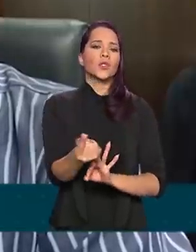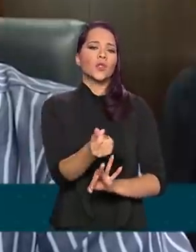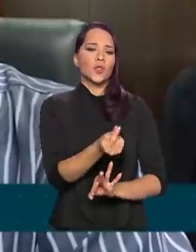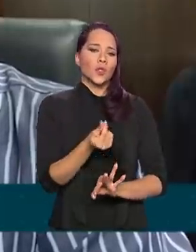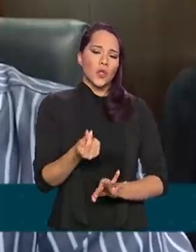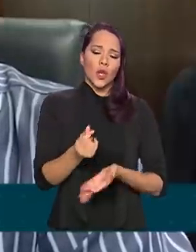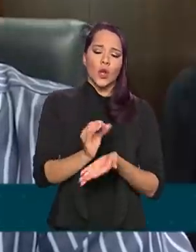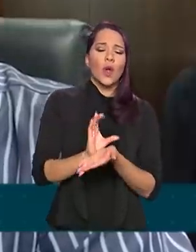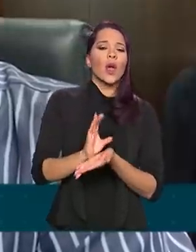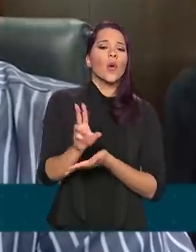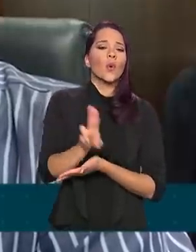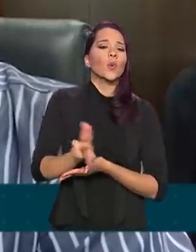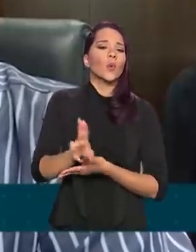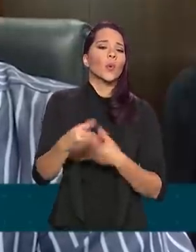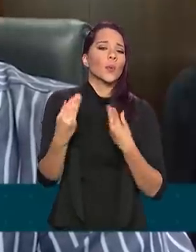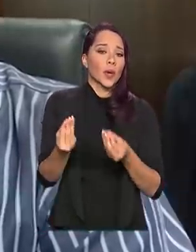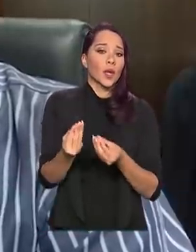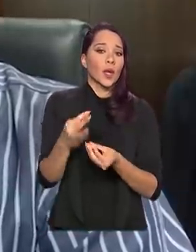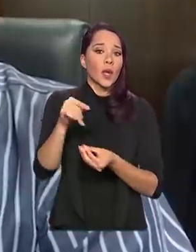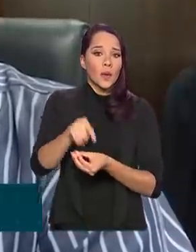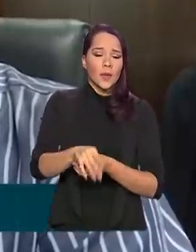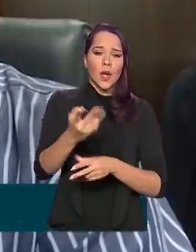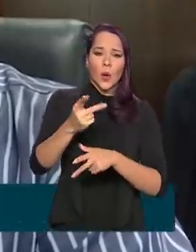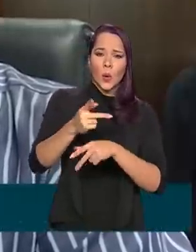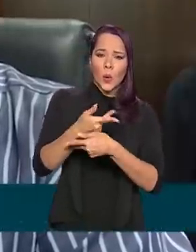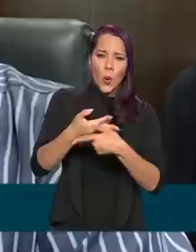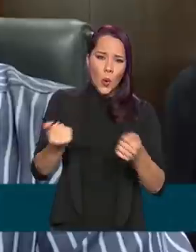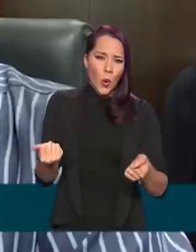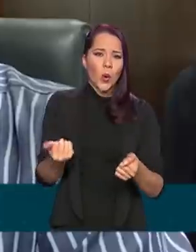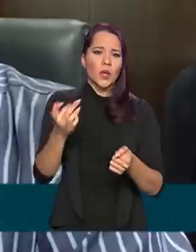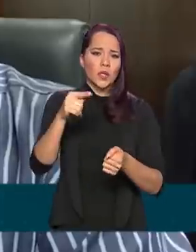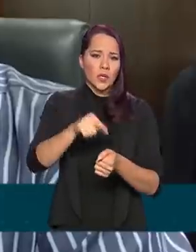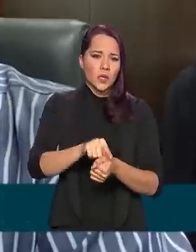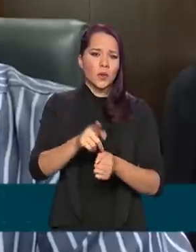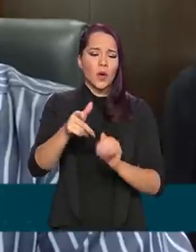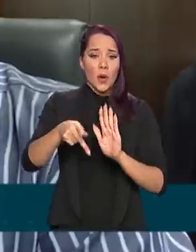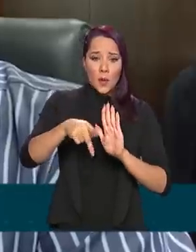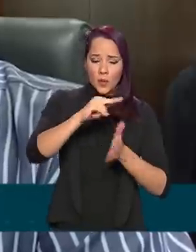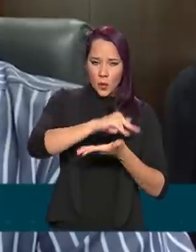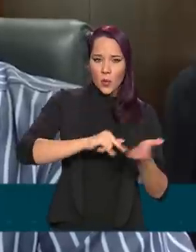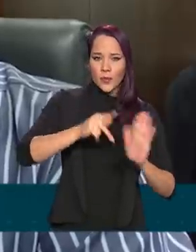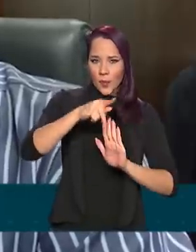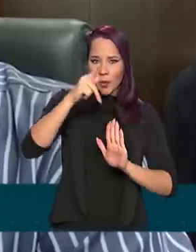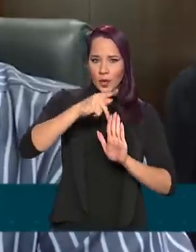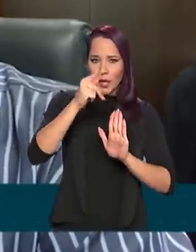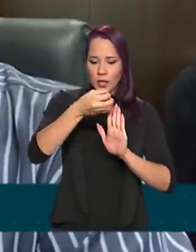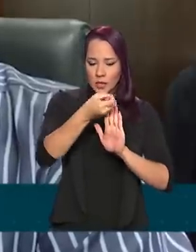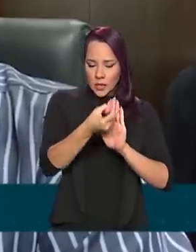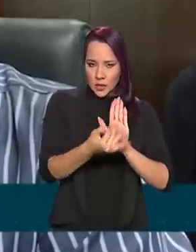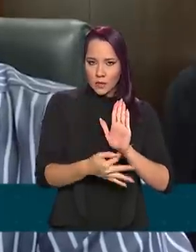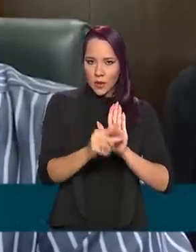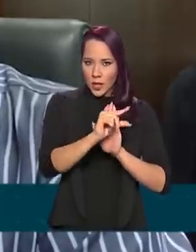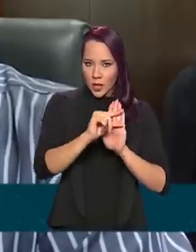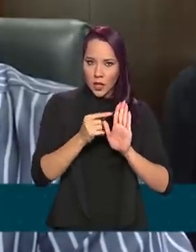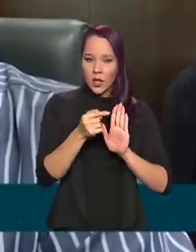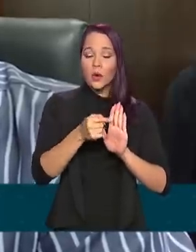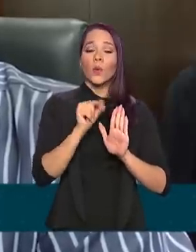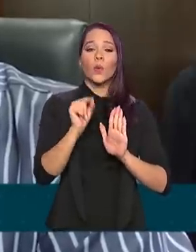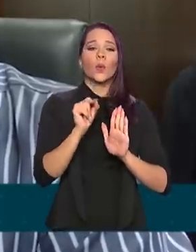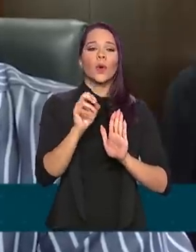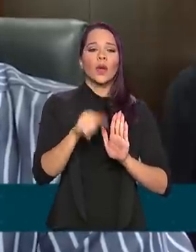deverá ser usado nos itens constantes no anexo 1 da portaria, que são itens que são